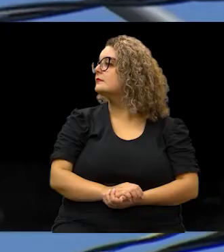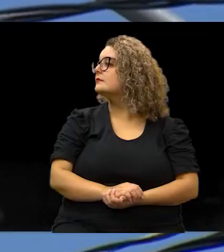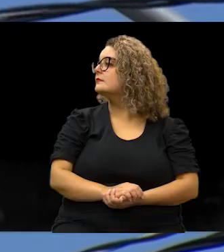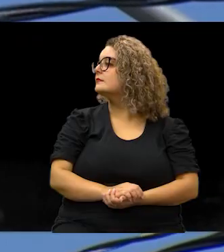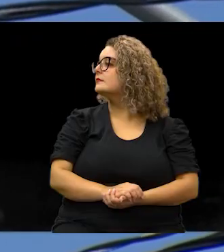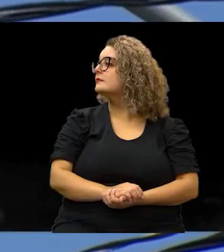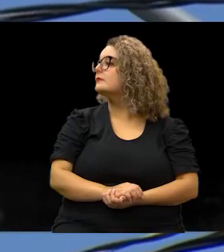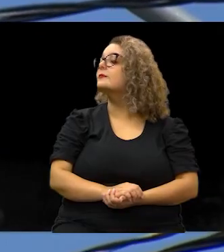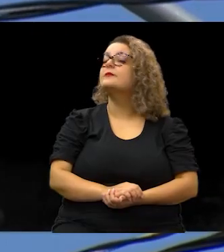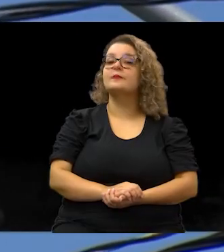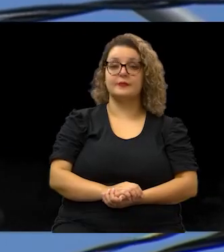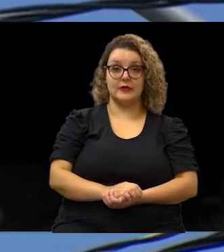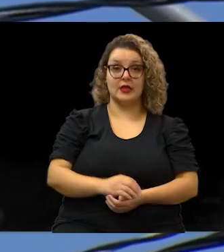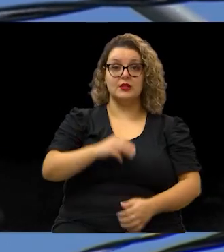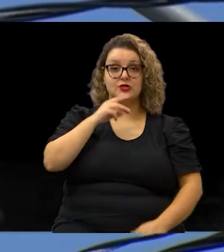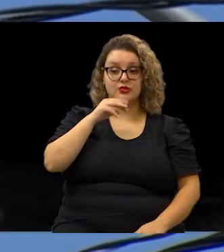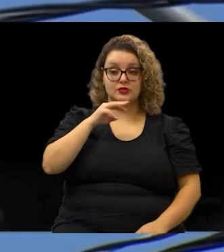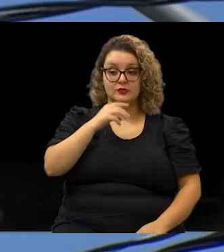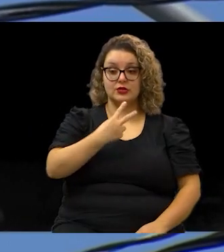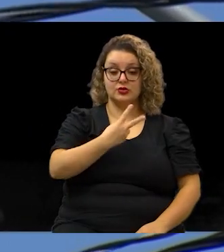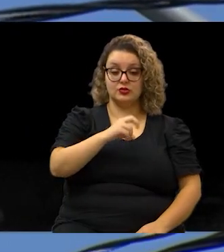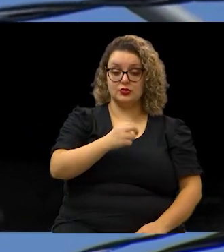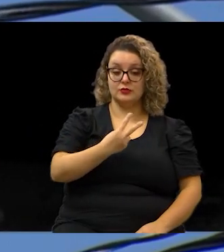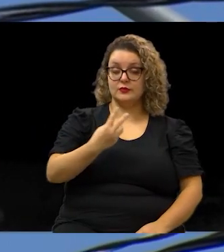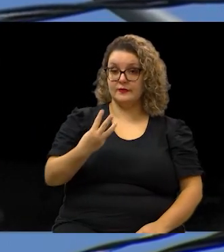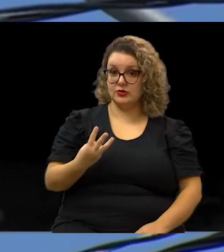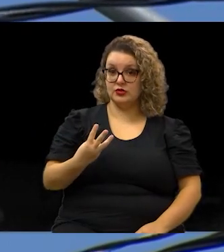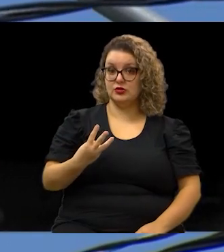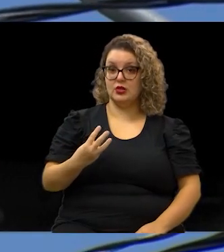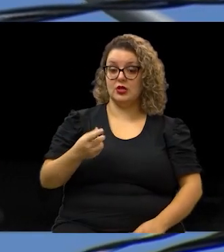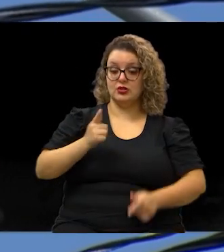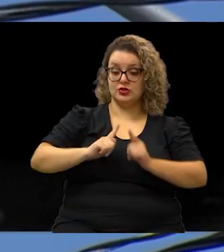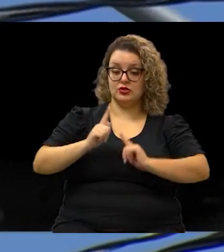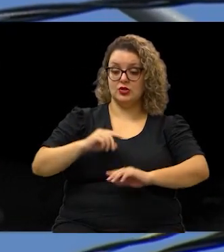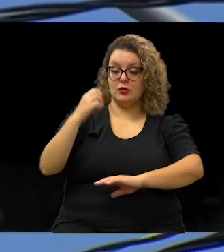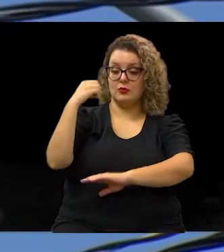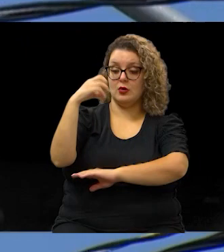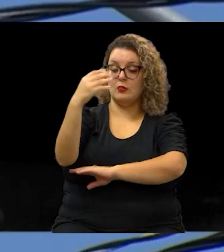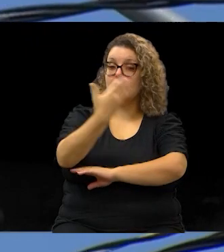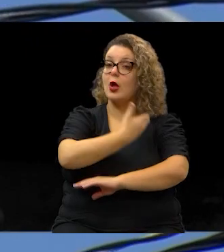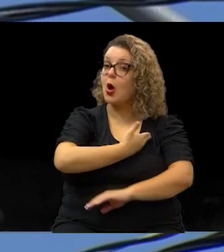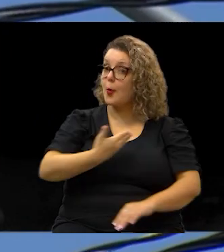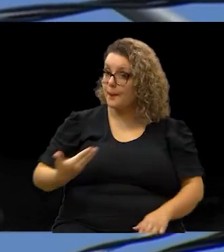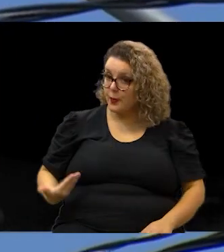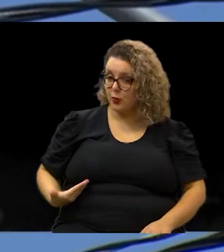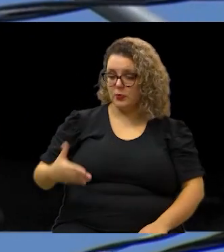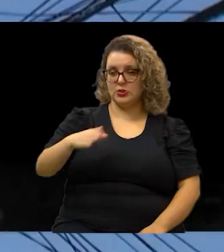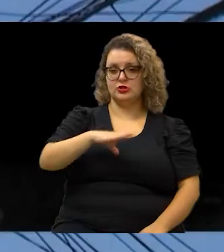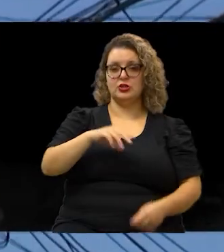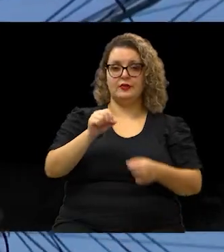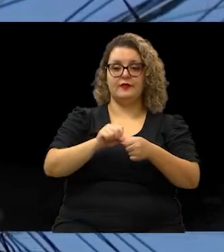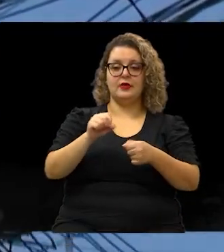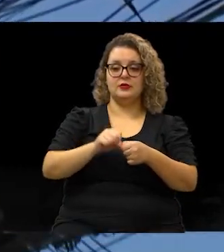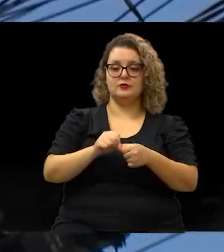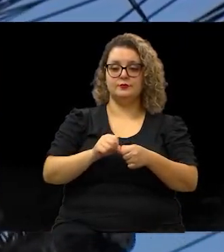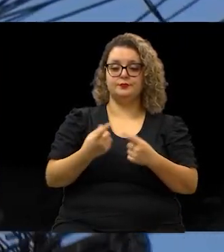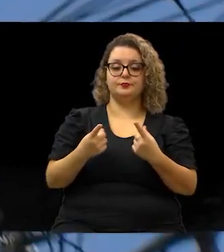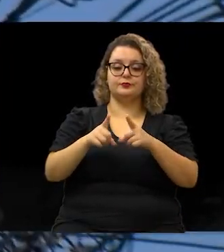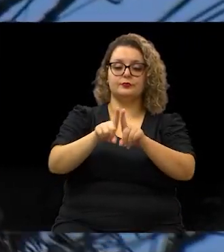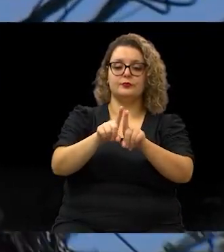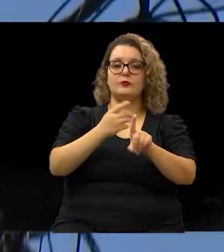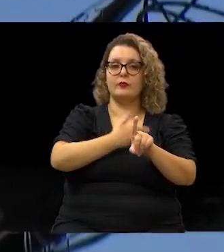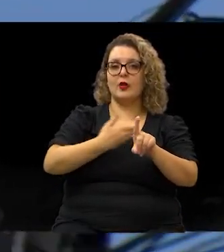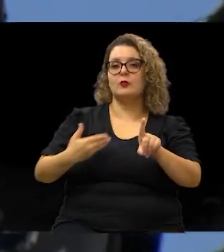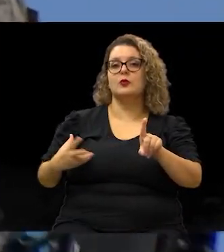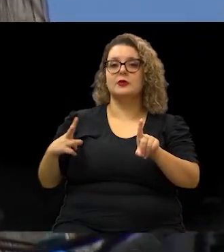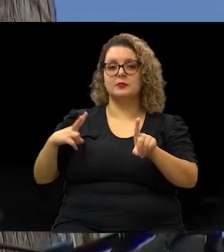Desde março de 2023, a gestão da iluminação pública de Campinas é realizada por meio de uma parceria público